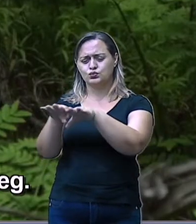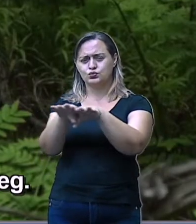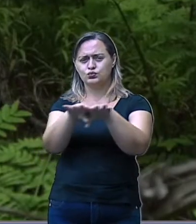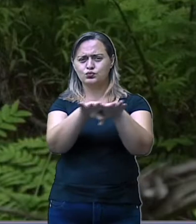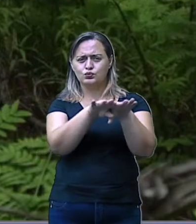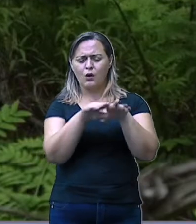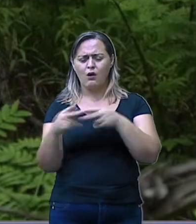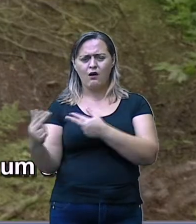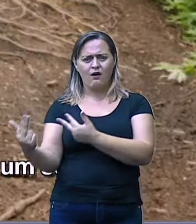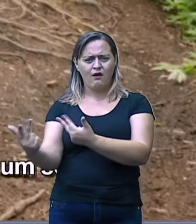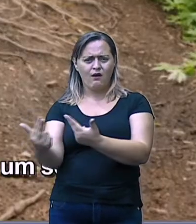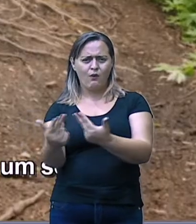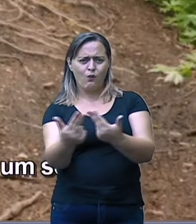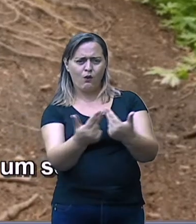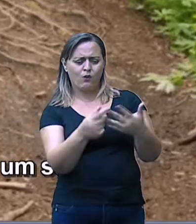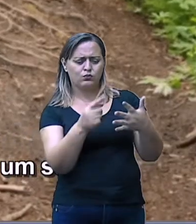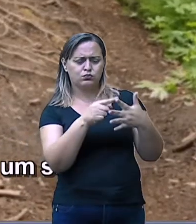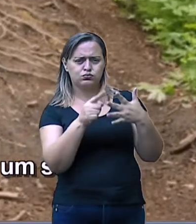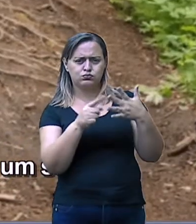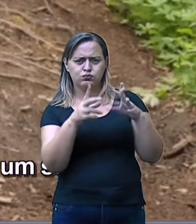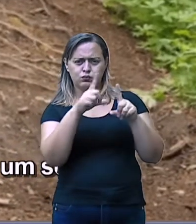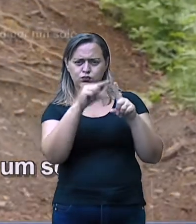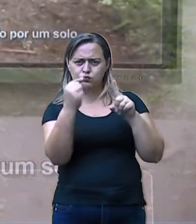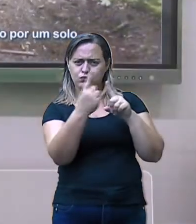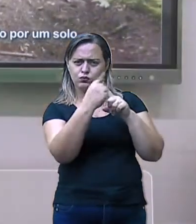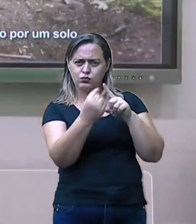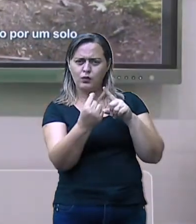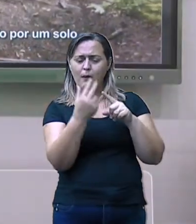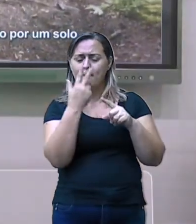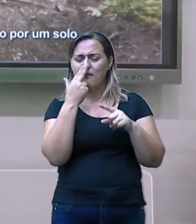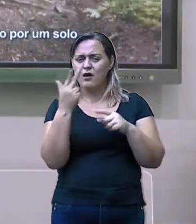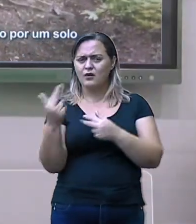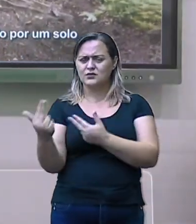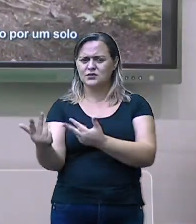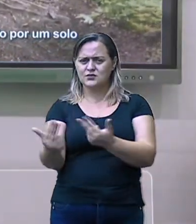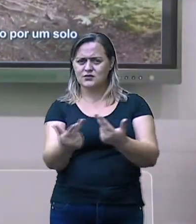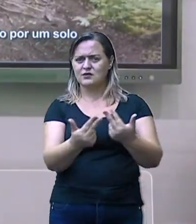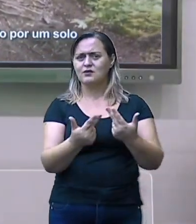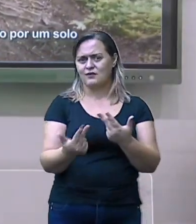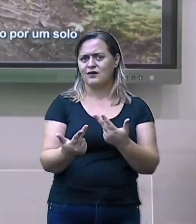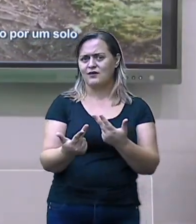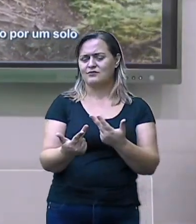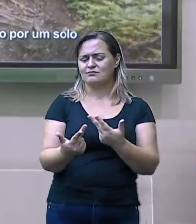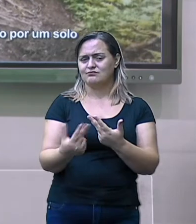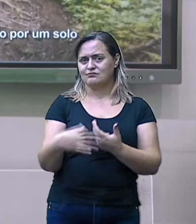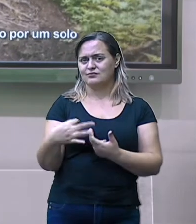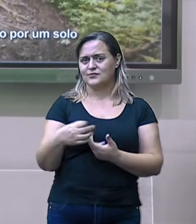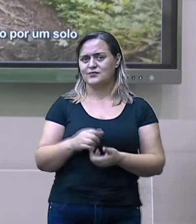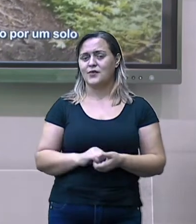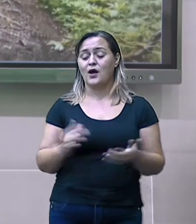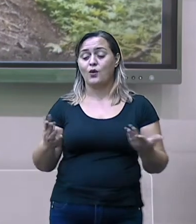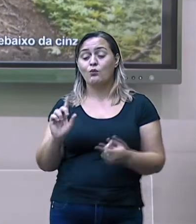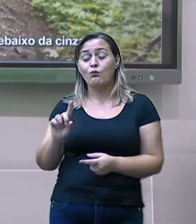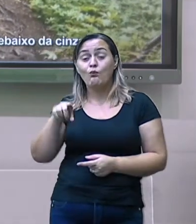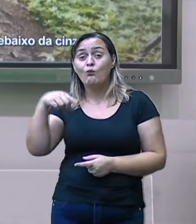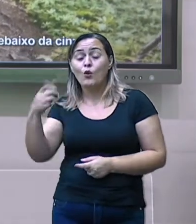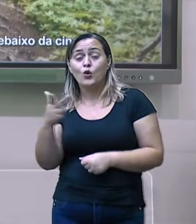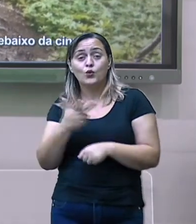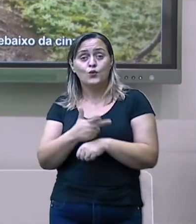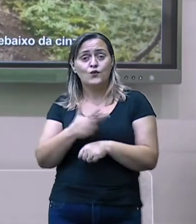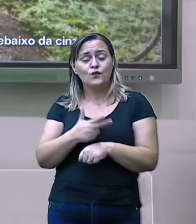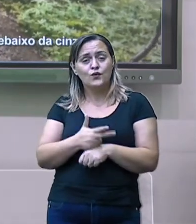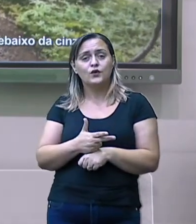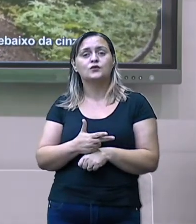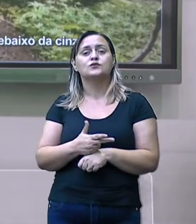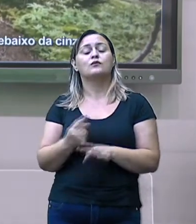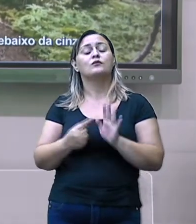planta. Ok? Agora nós vamos para um outro vídeo, em que ele vai nos mostrar a